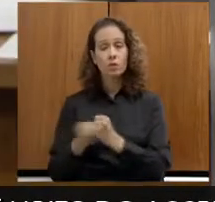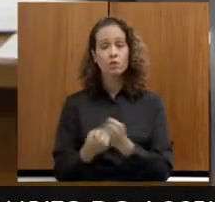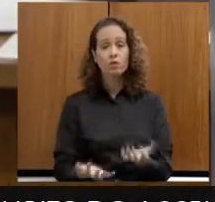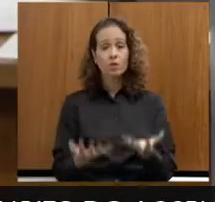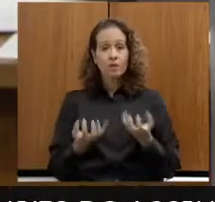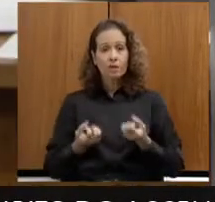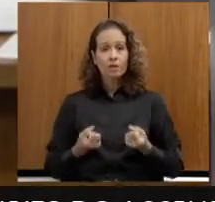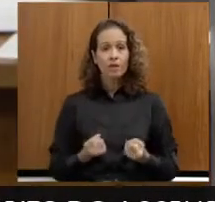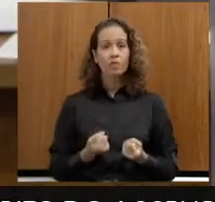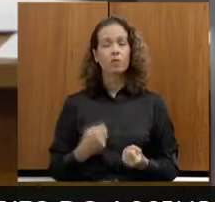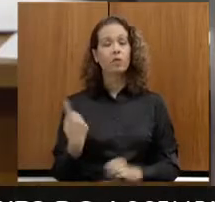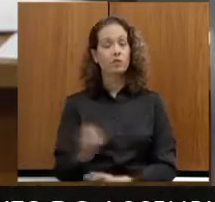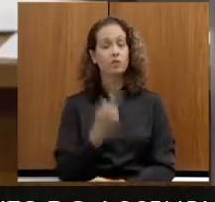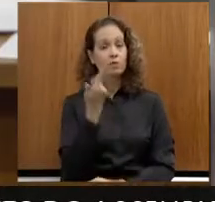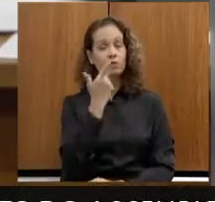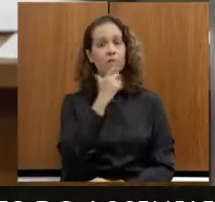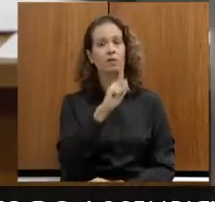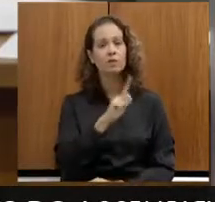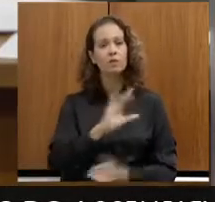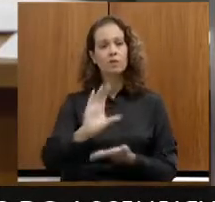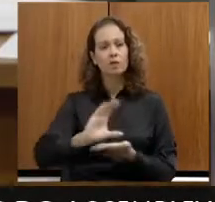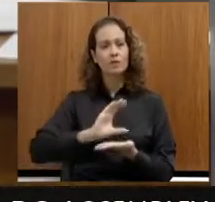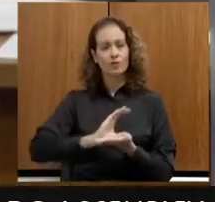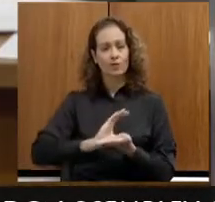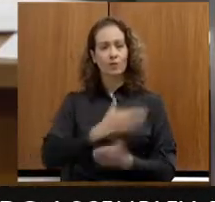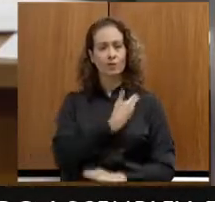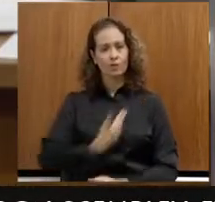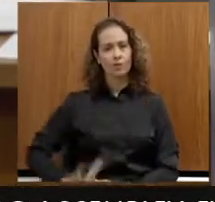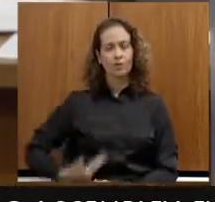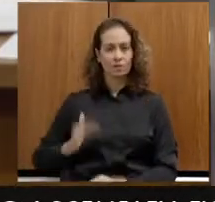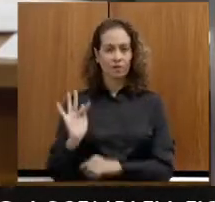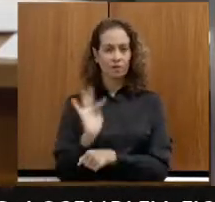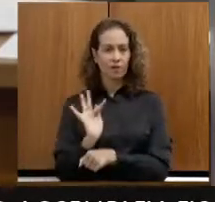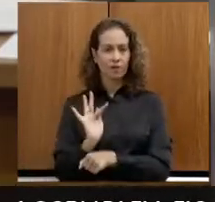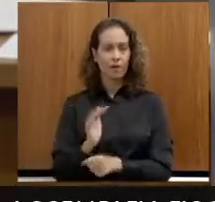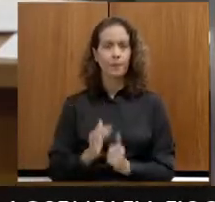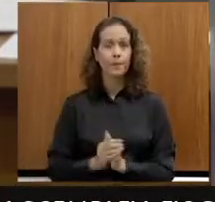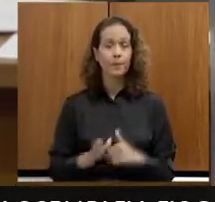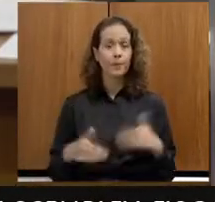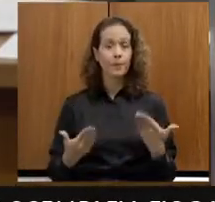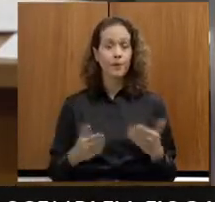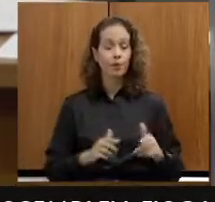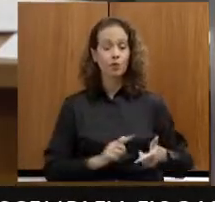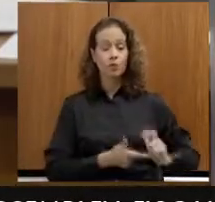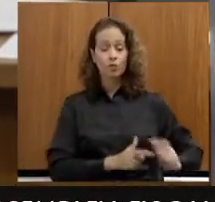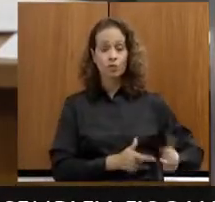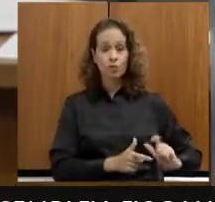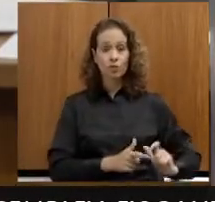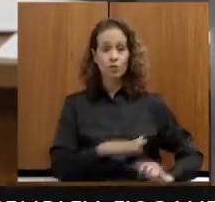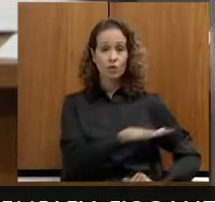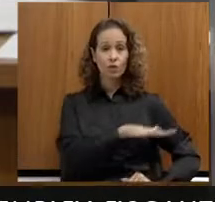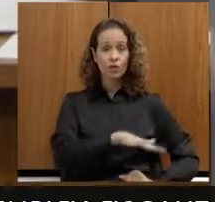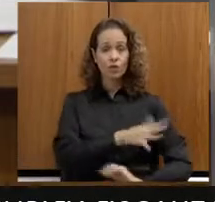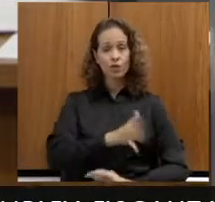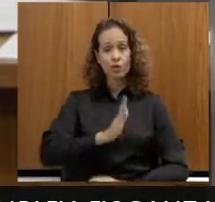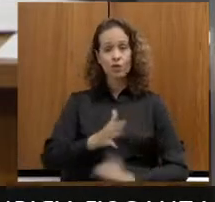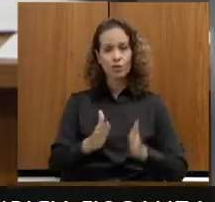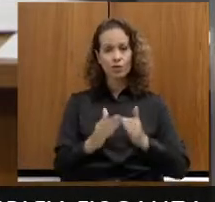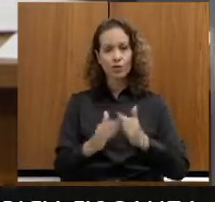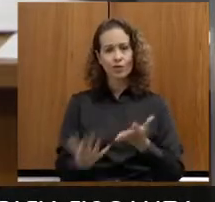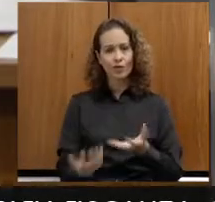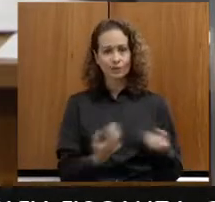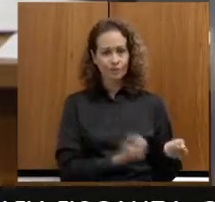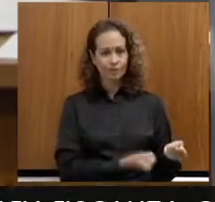recursos do governo federal. Treze municípios dos 16 municípios do Vale do Mucuri já formalizaram o pedido de adesão.